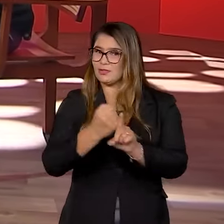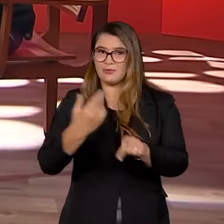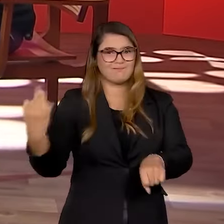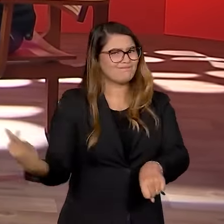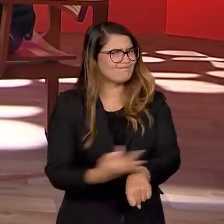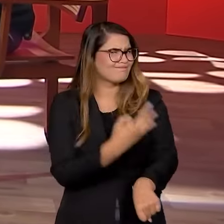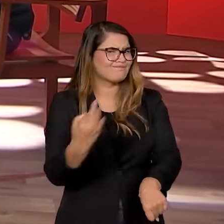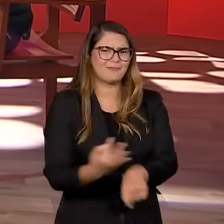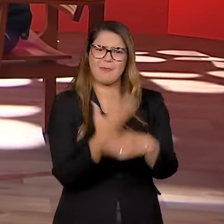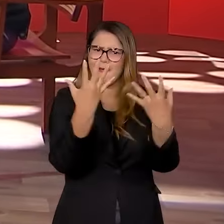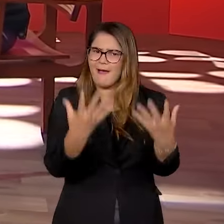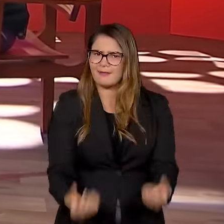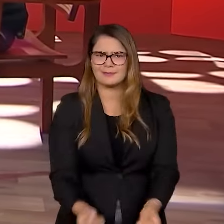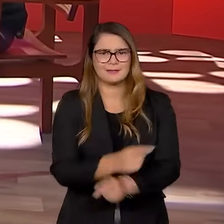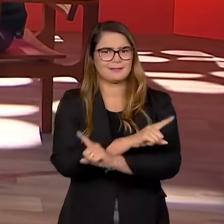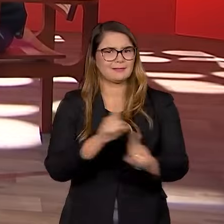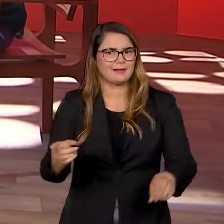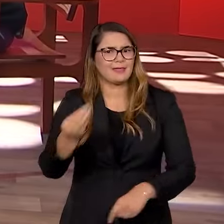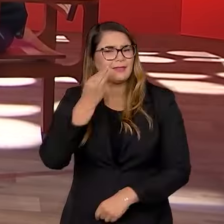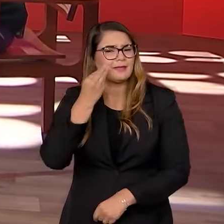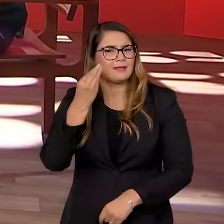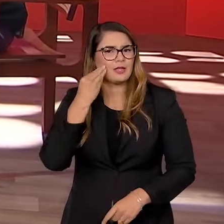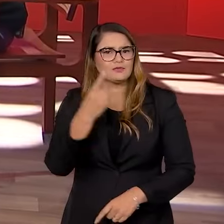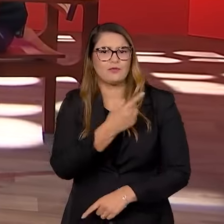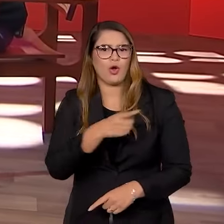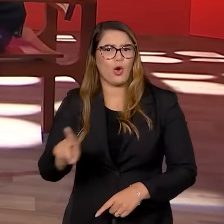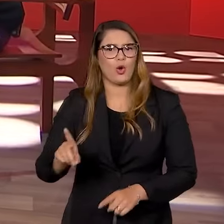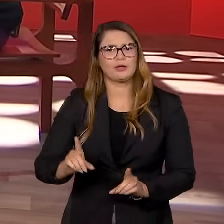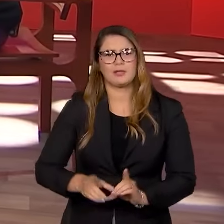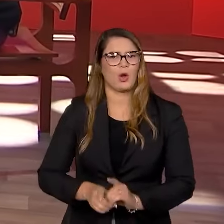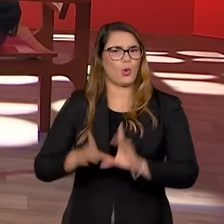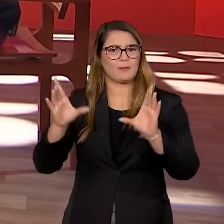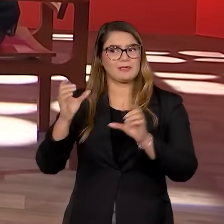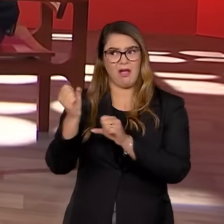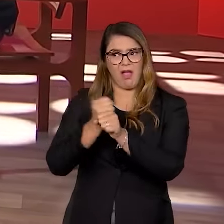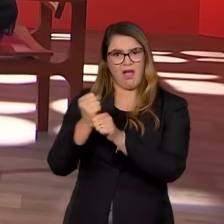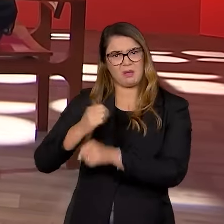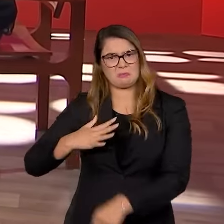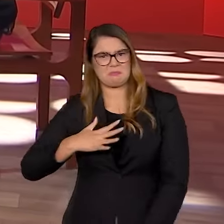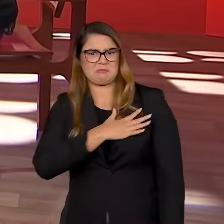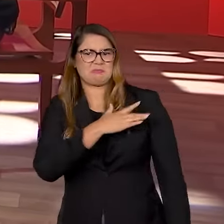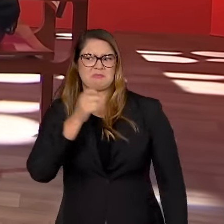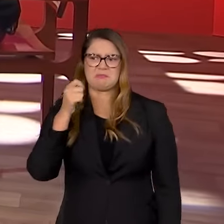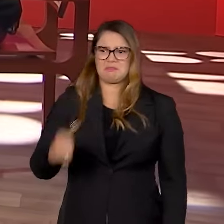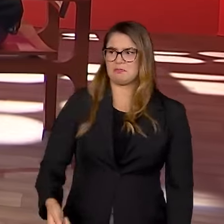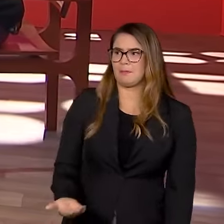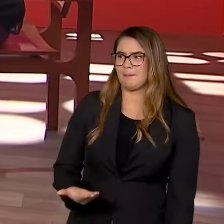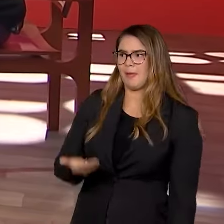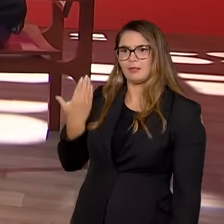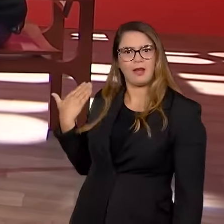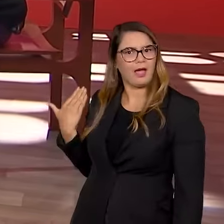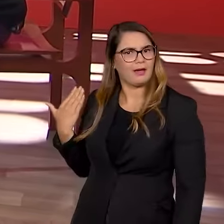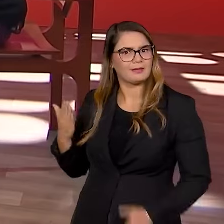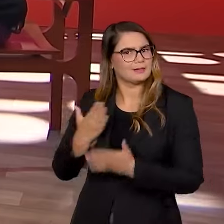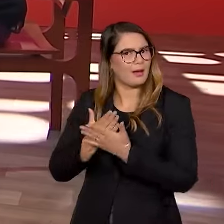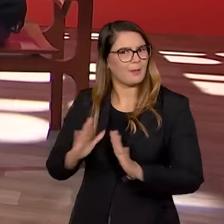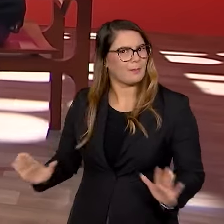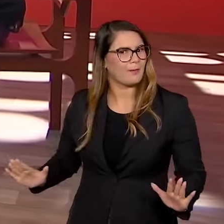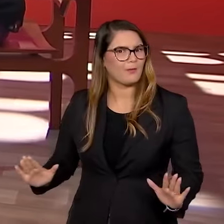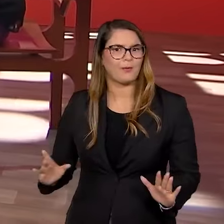tolerar qualquer tipo de tentativa de ruptura democrática. Os anos de chumbo ficaram para trás. Nós não vamos permitir que nada parecido